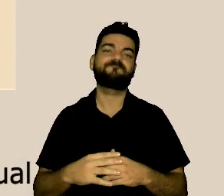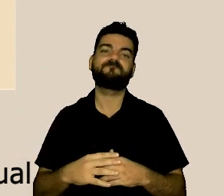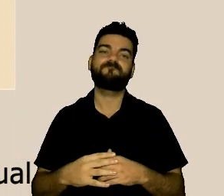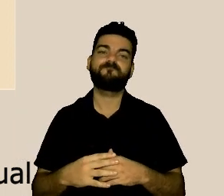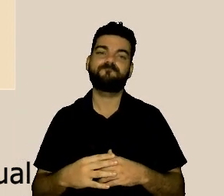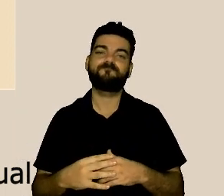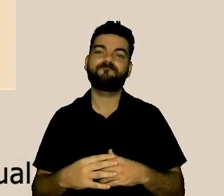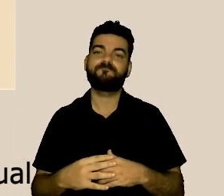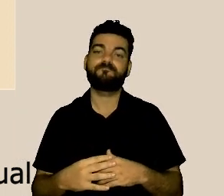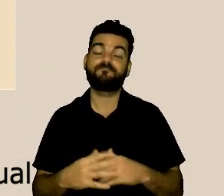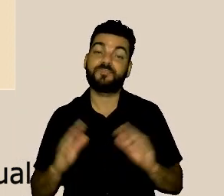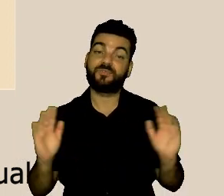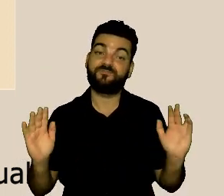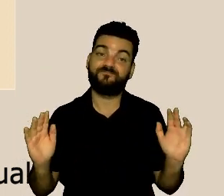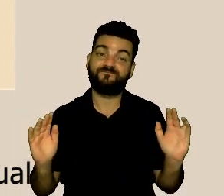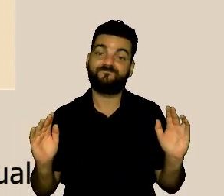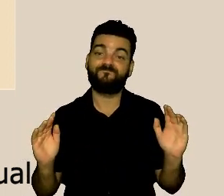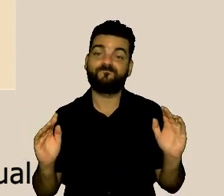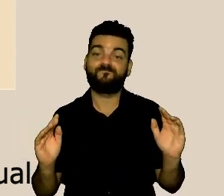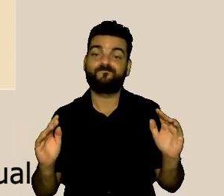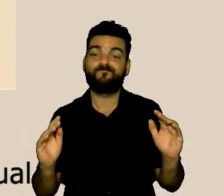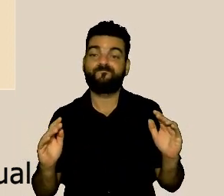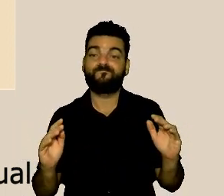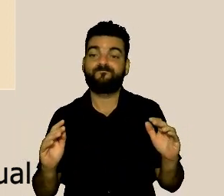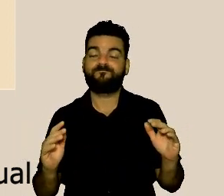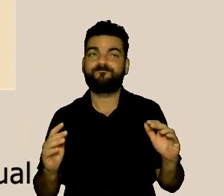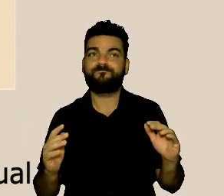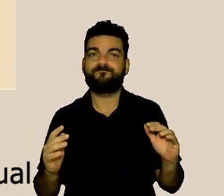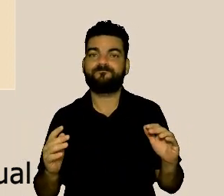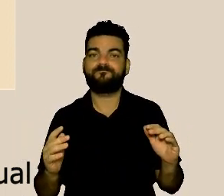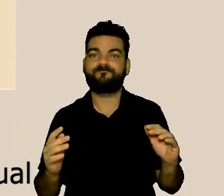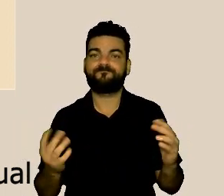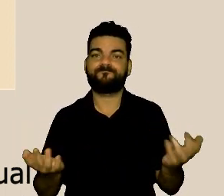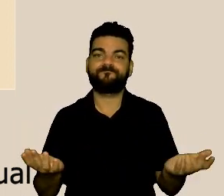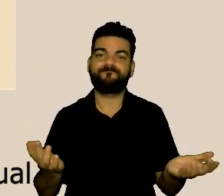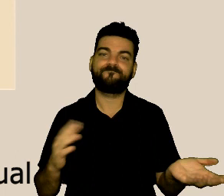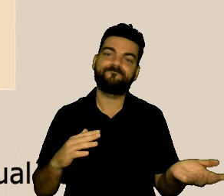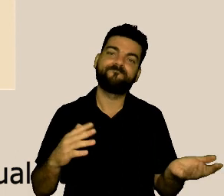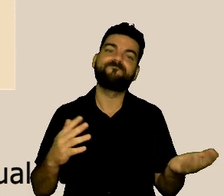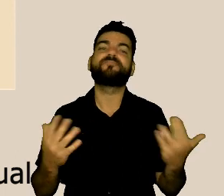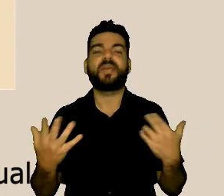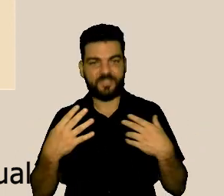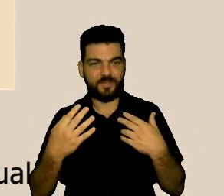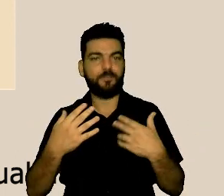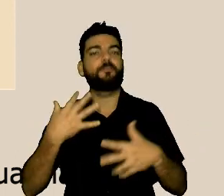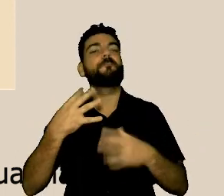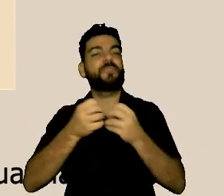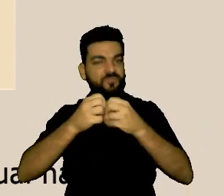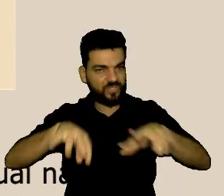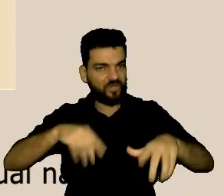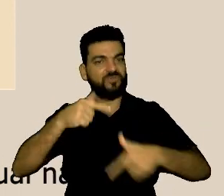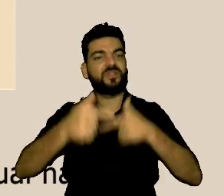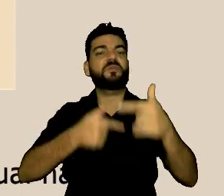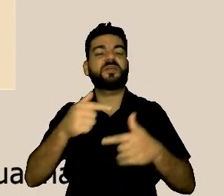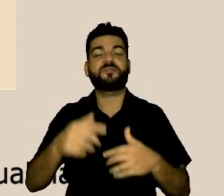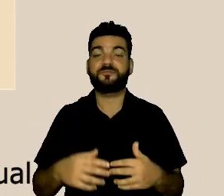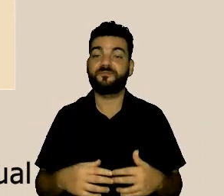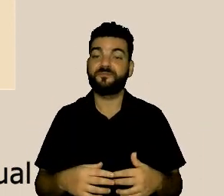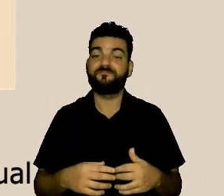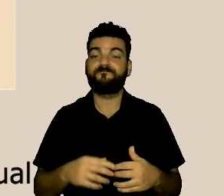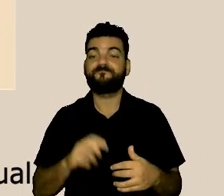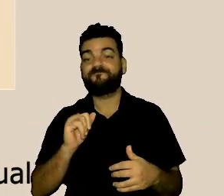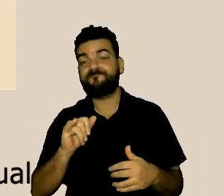problema, obviamente, vai, ele vai ter consequências no trabalho, quando, algumas